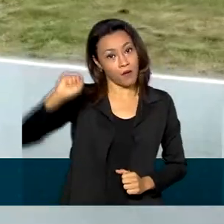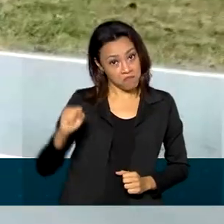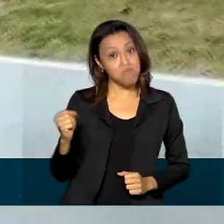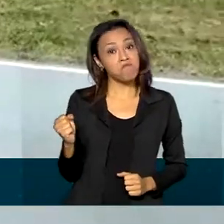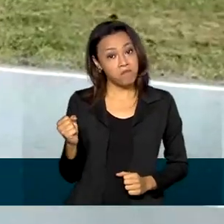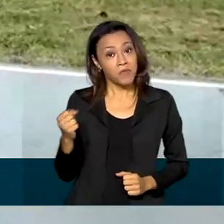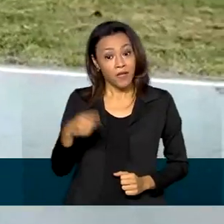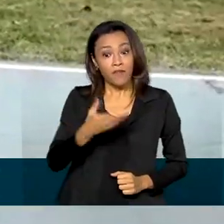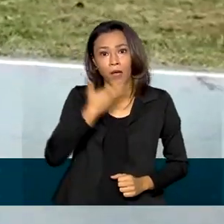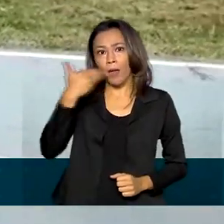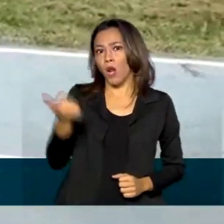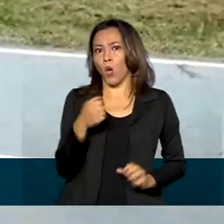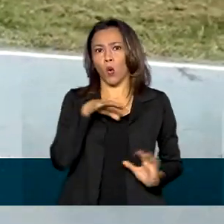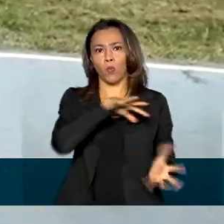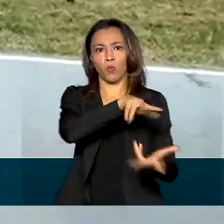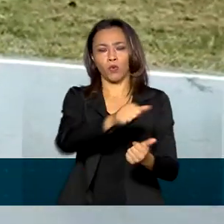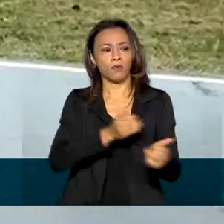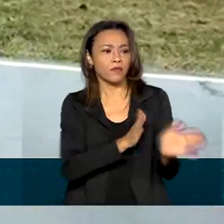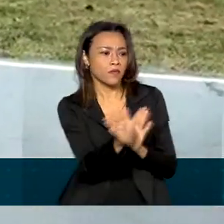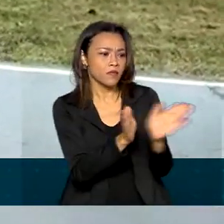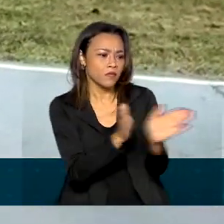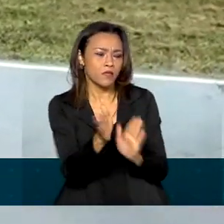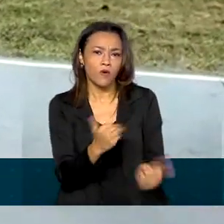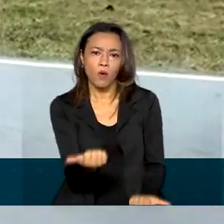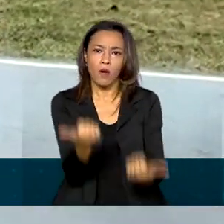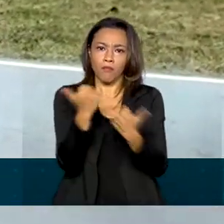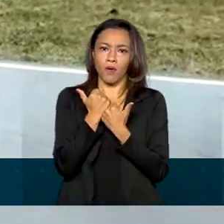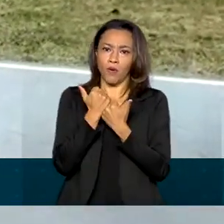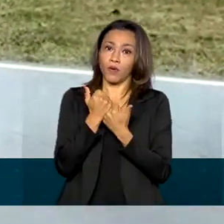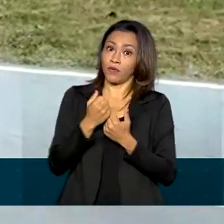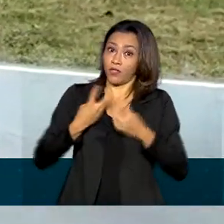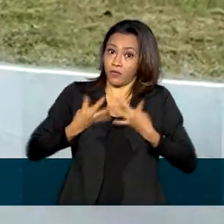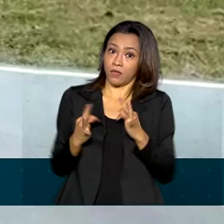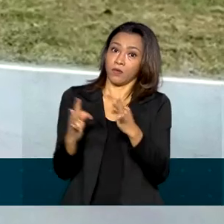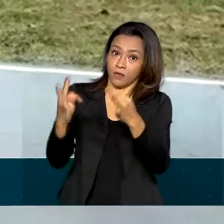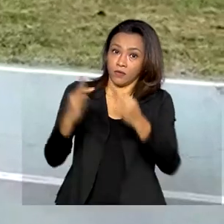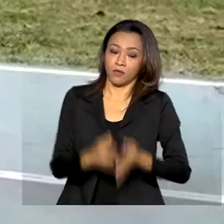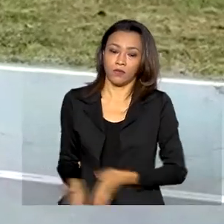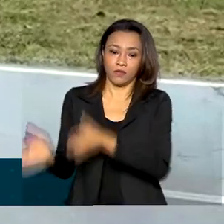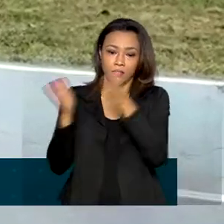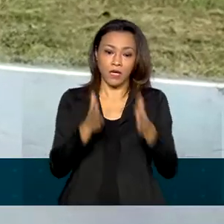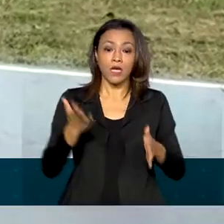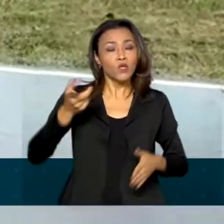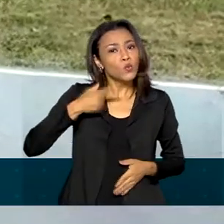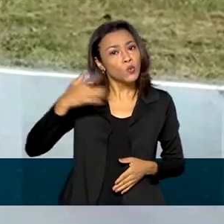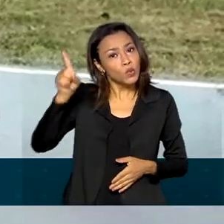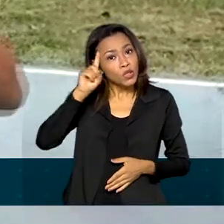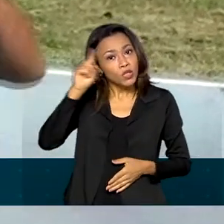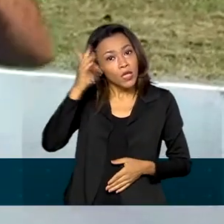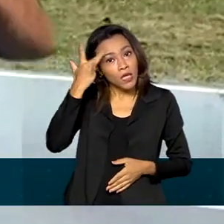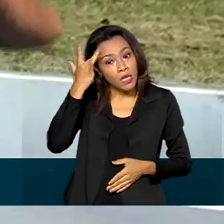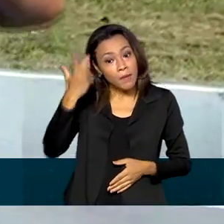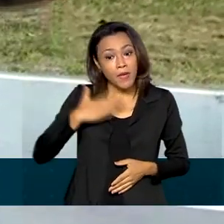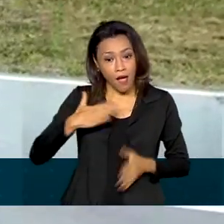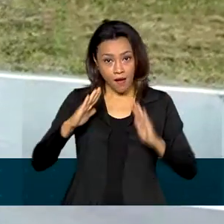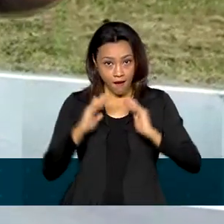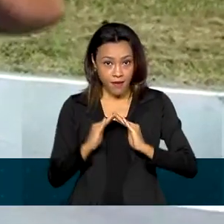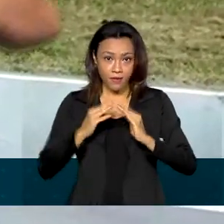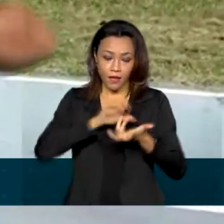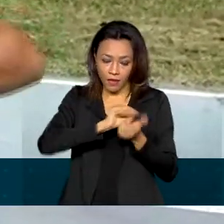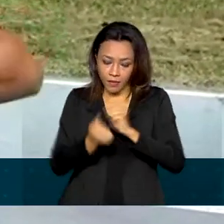também fica bem mais acessível com a ajuda da tecnologia. No meu dia a dia, na minha casa, com a adaptação de